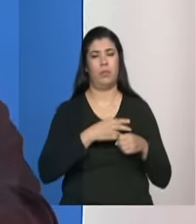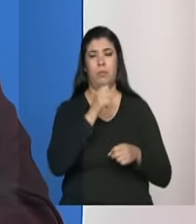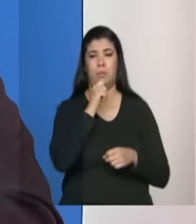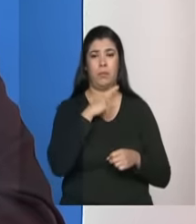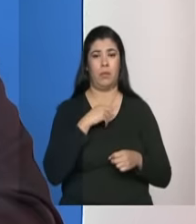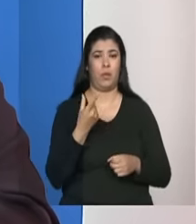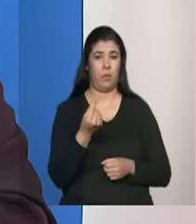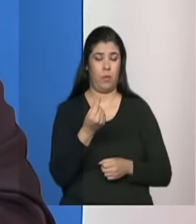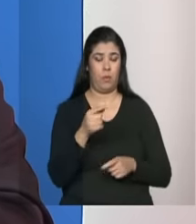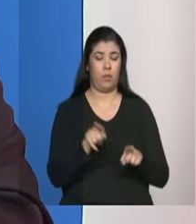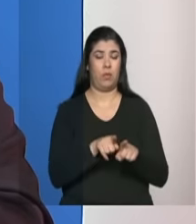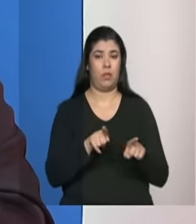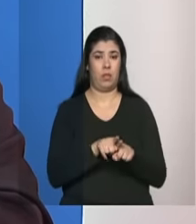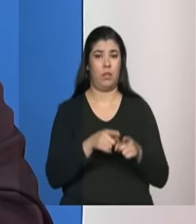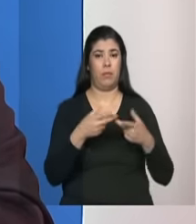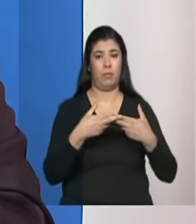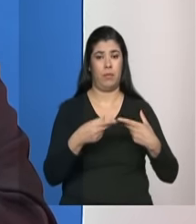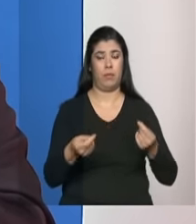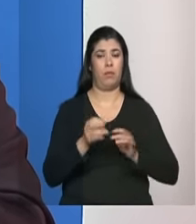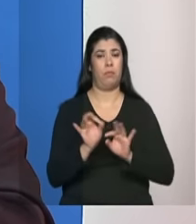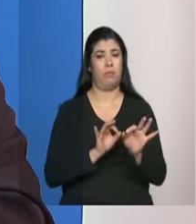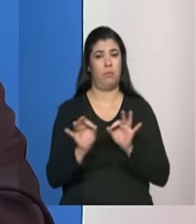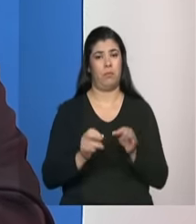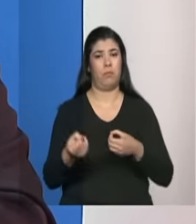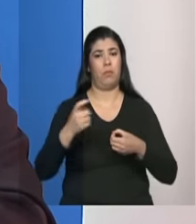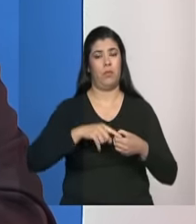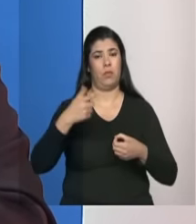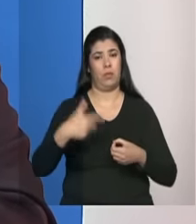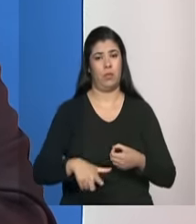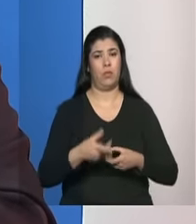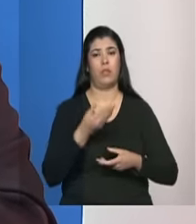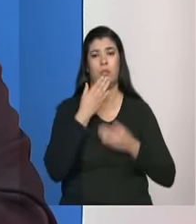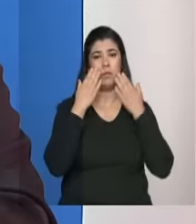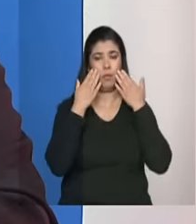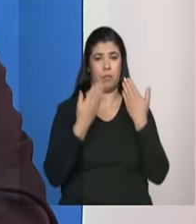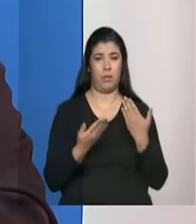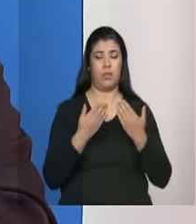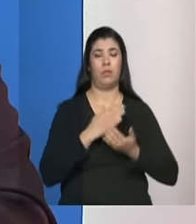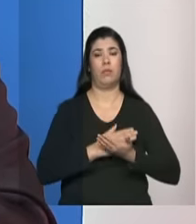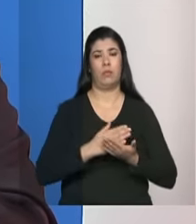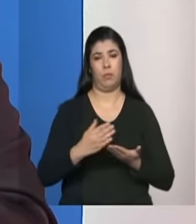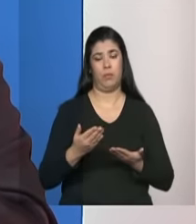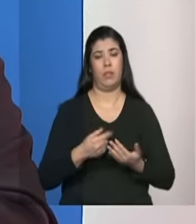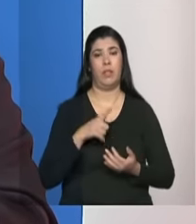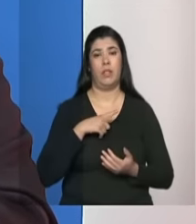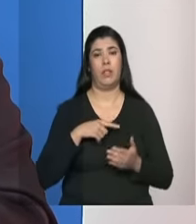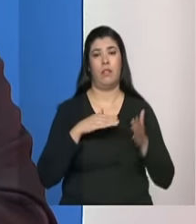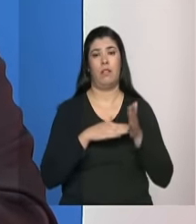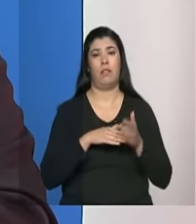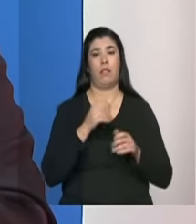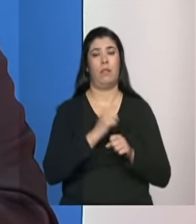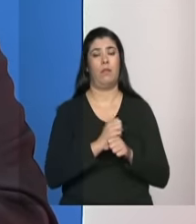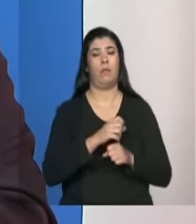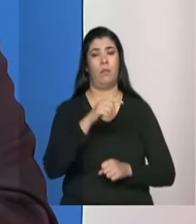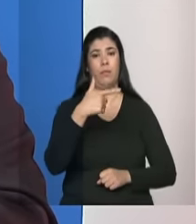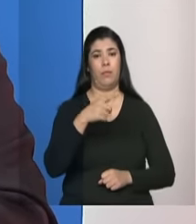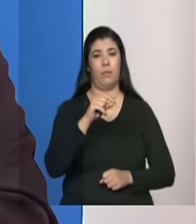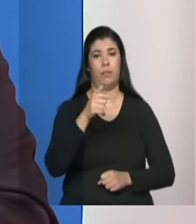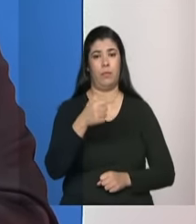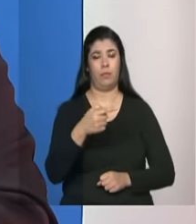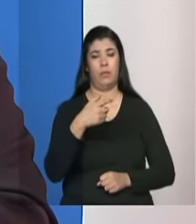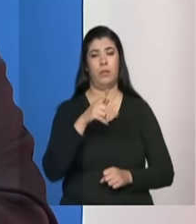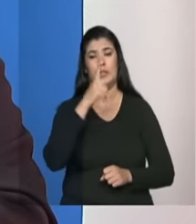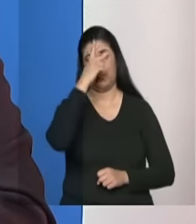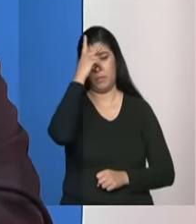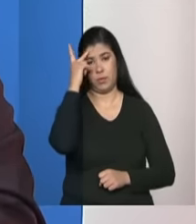serviço também tem que perseguir esse reordenamento como foi colocado aqui então tem um prazo até 2017 para que os municípios